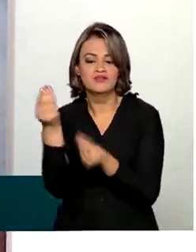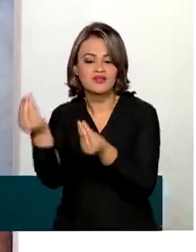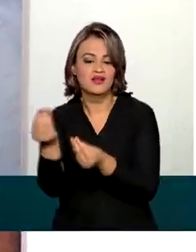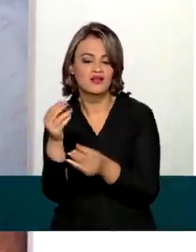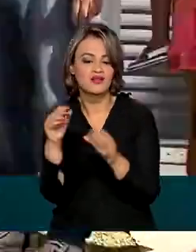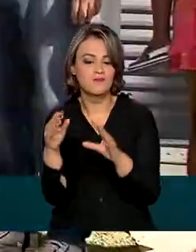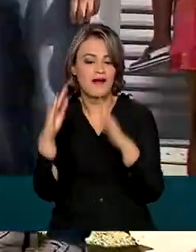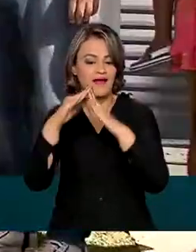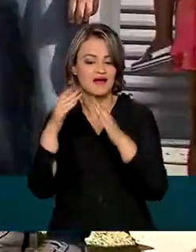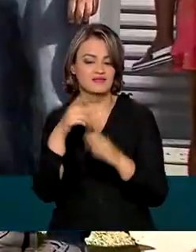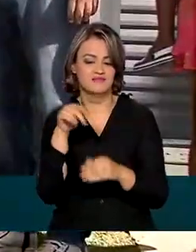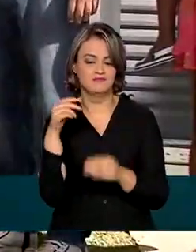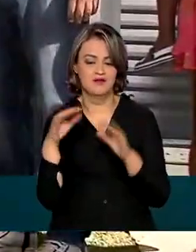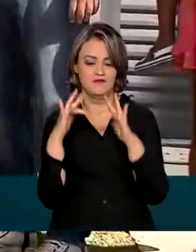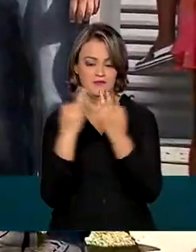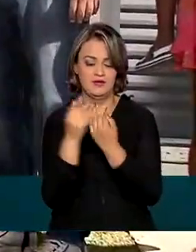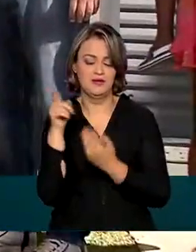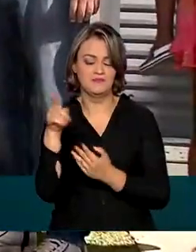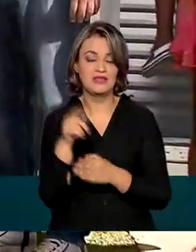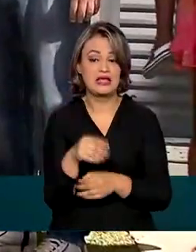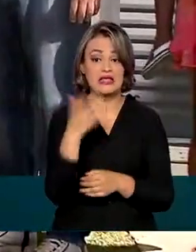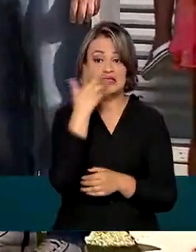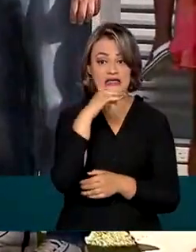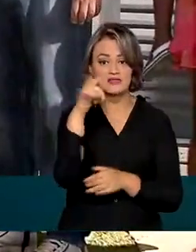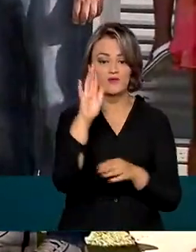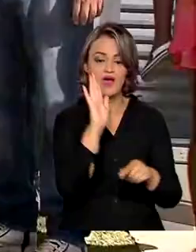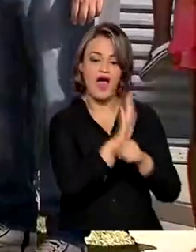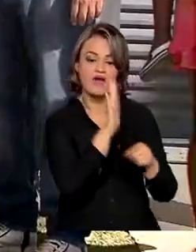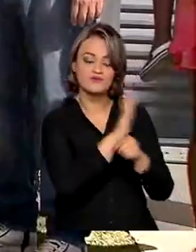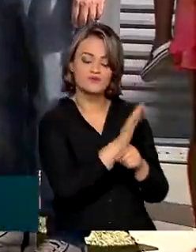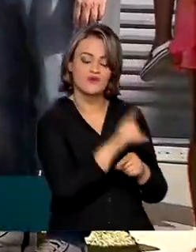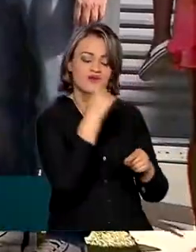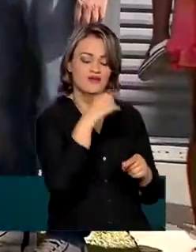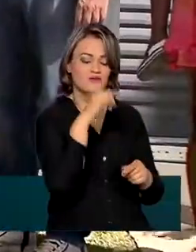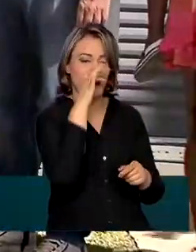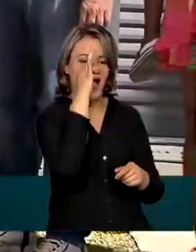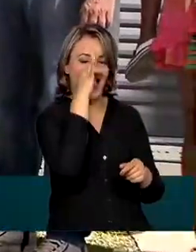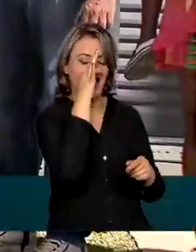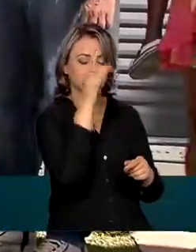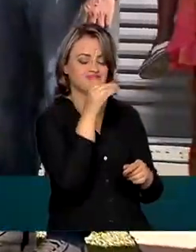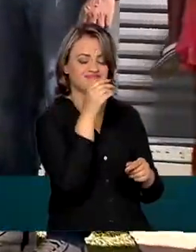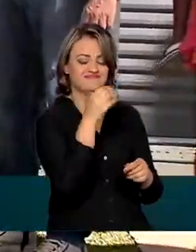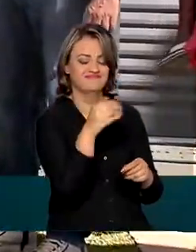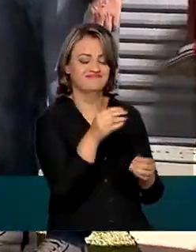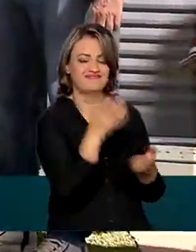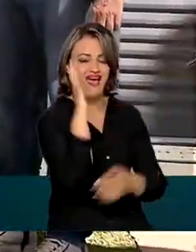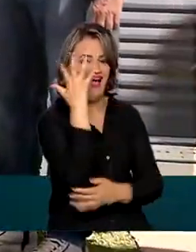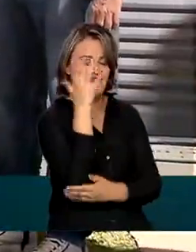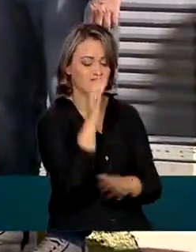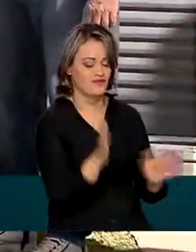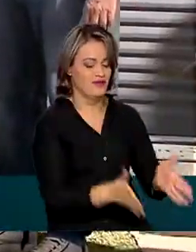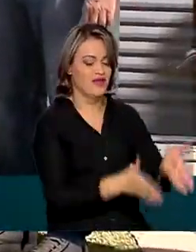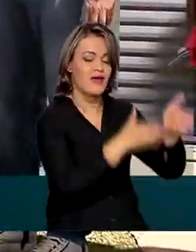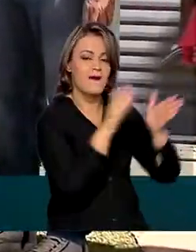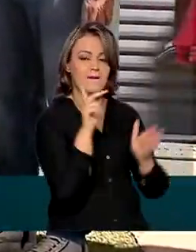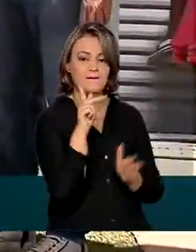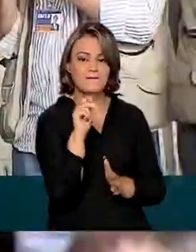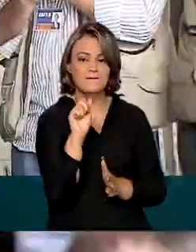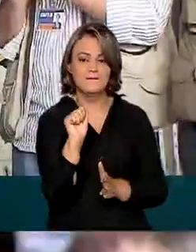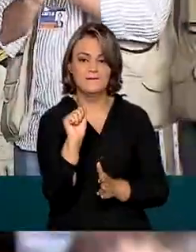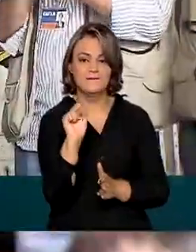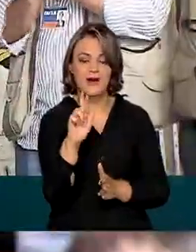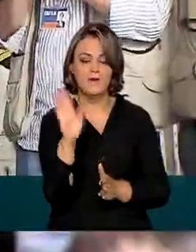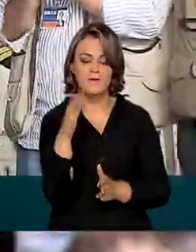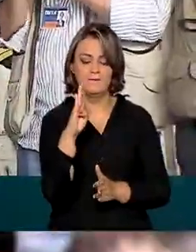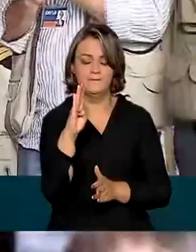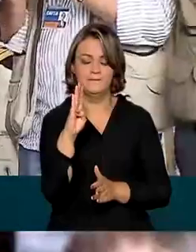beneficiados. Com a ajuda de uma das crianças que vai morar na residência, o presidente plantou uma muda de pau-brasil em frente ao imóvel.